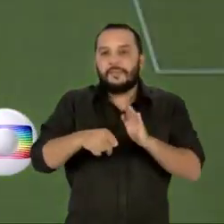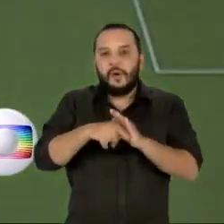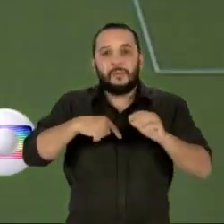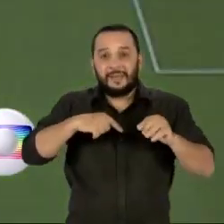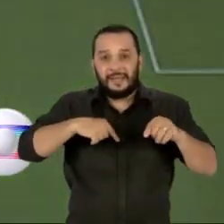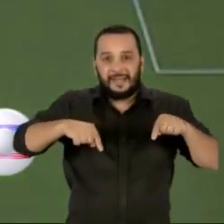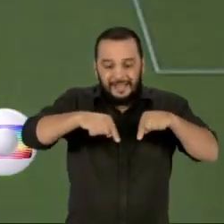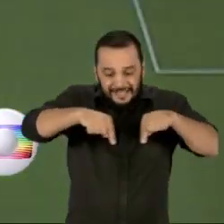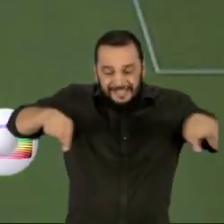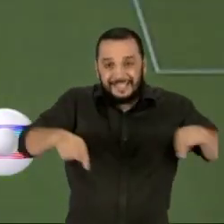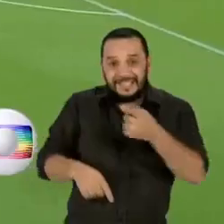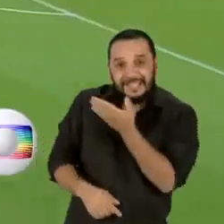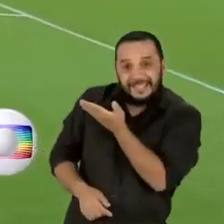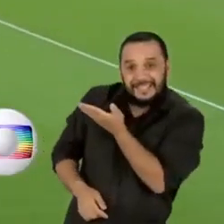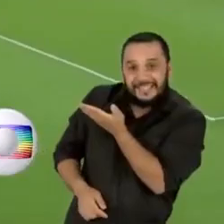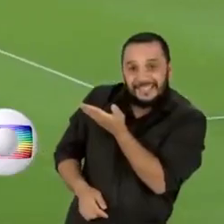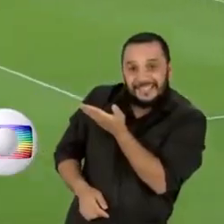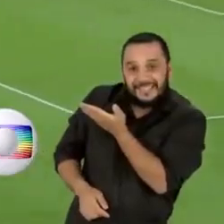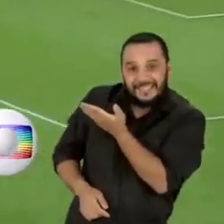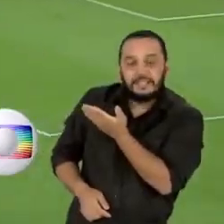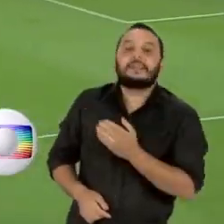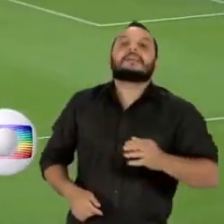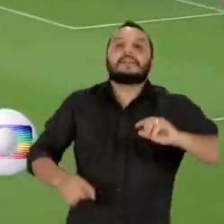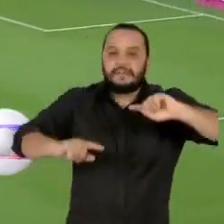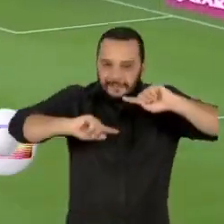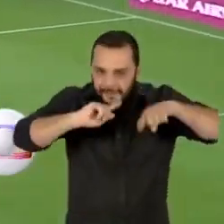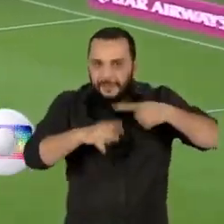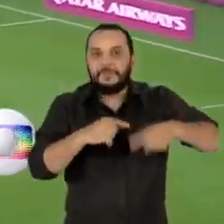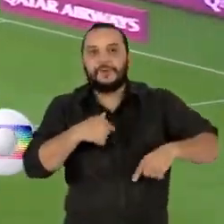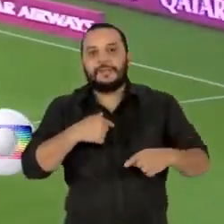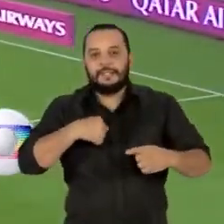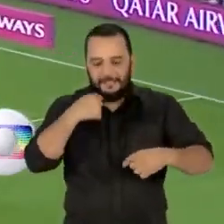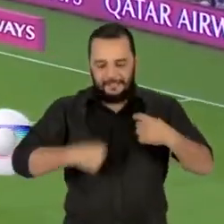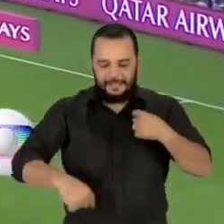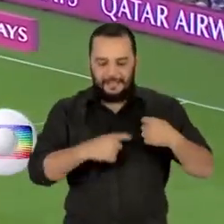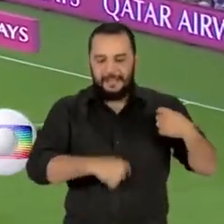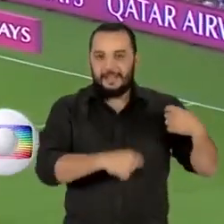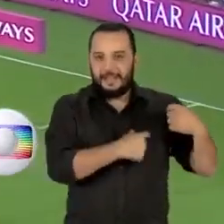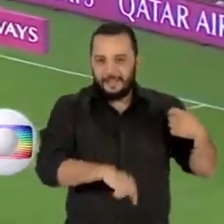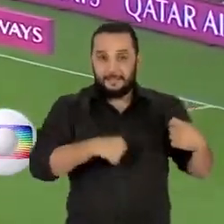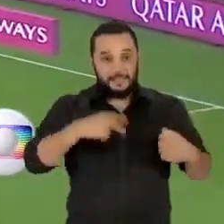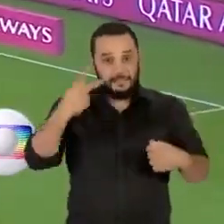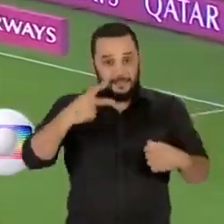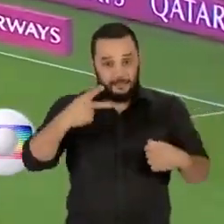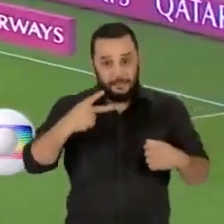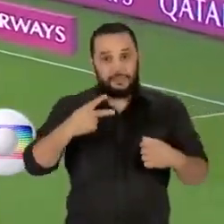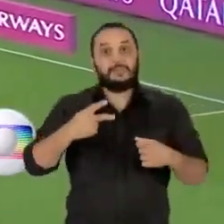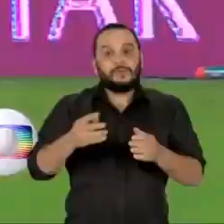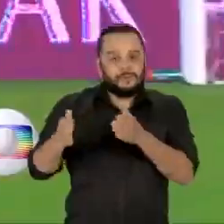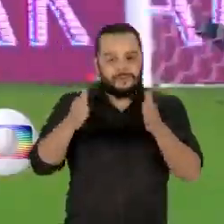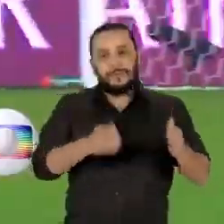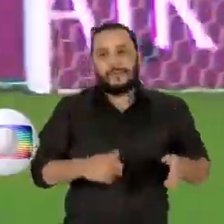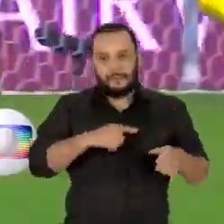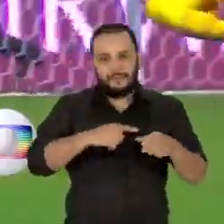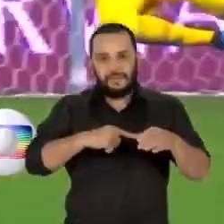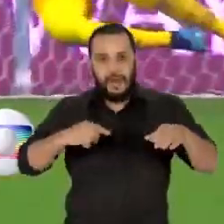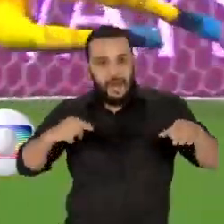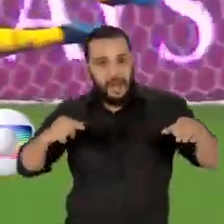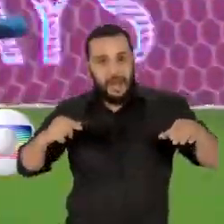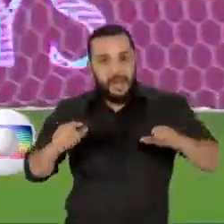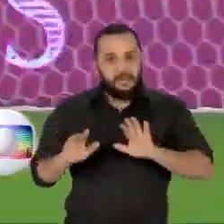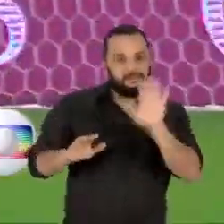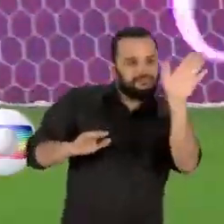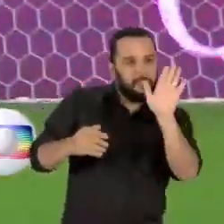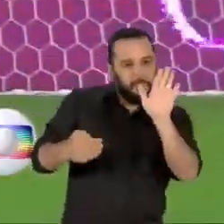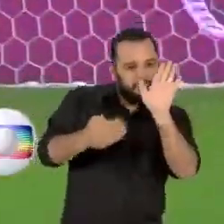camisa 9. A primeira grande chance do Grêmio só veio no segundo tempo. Everton Cebolinha bateu forte e Diego Alves se esticou